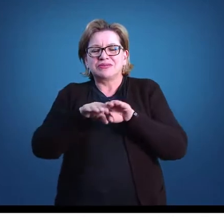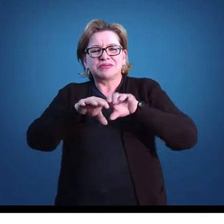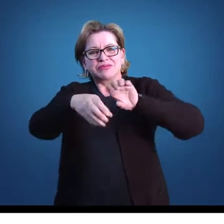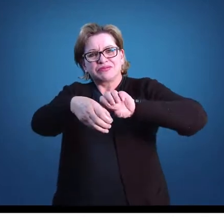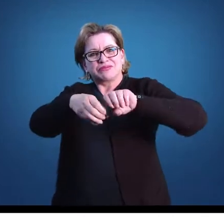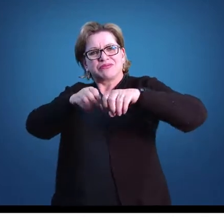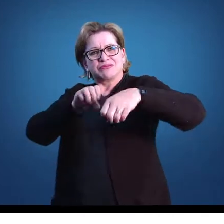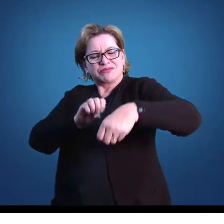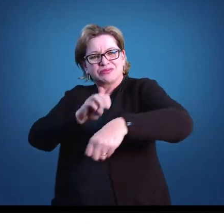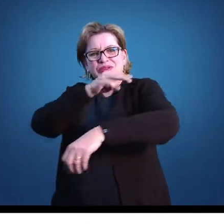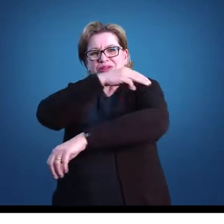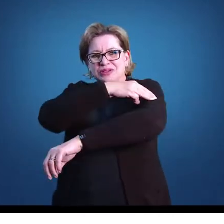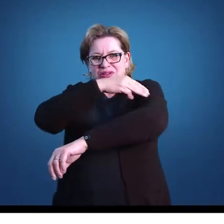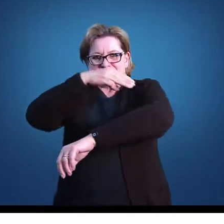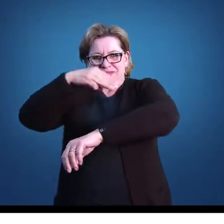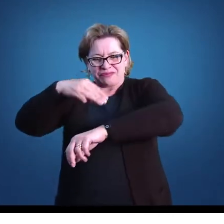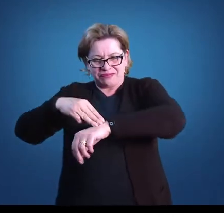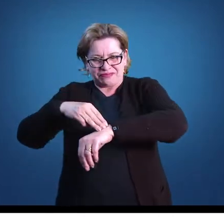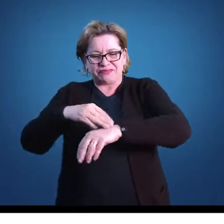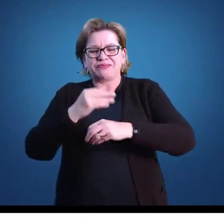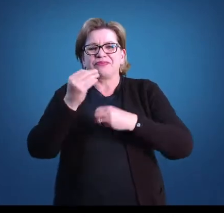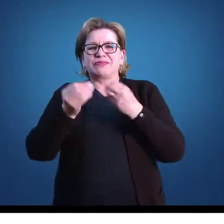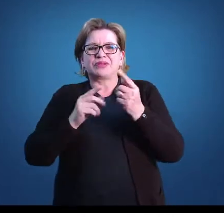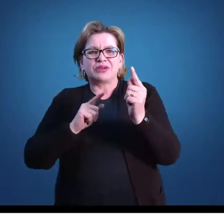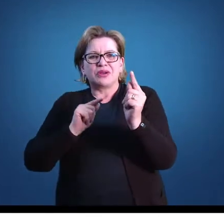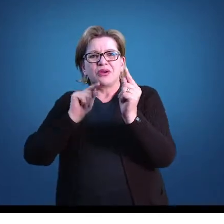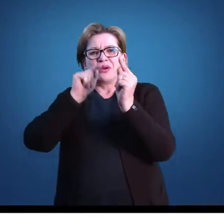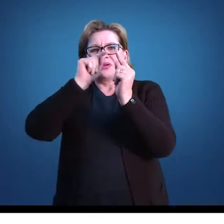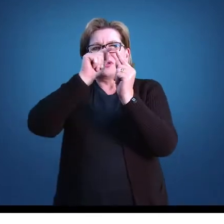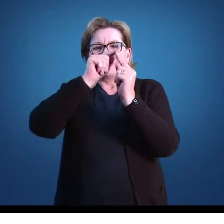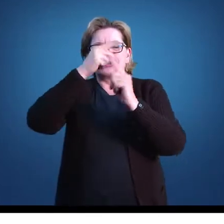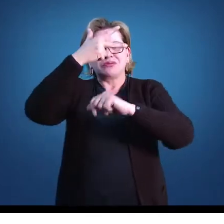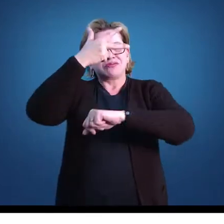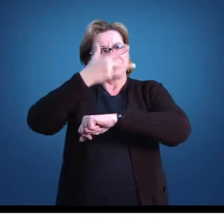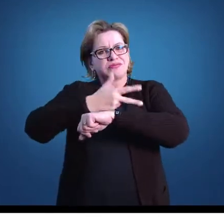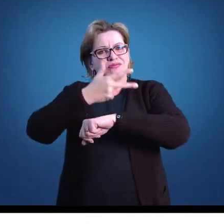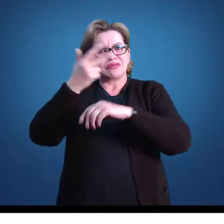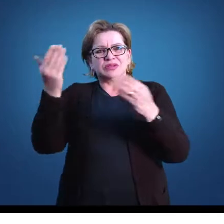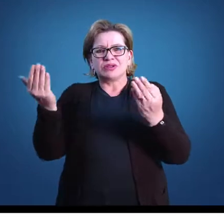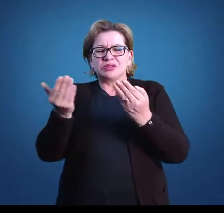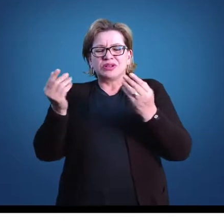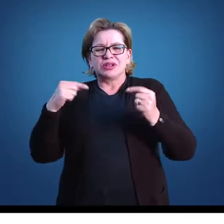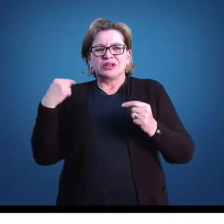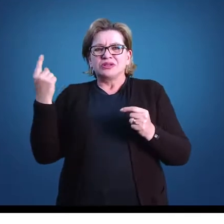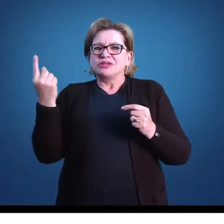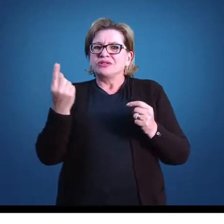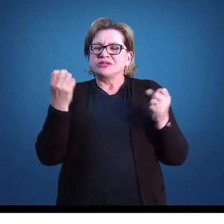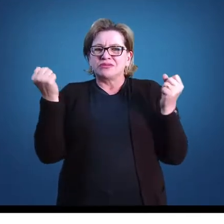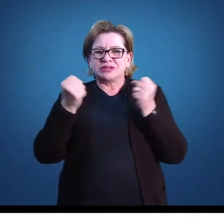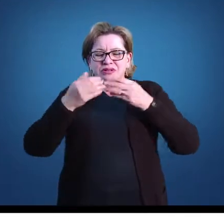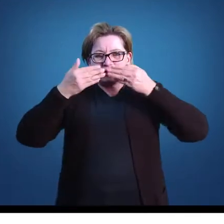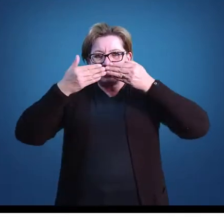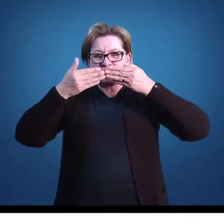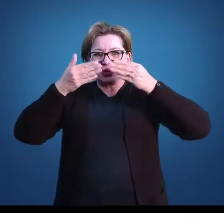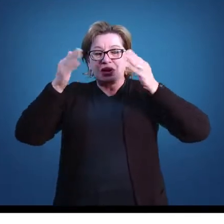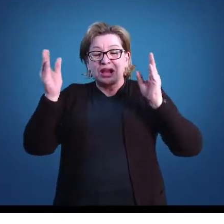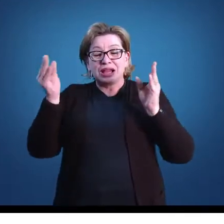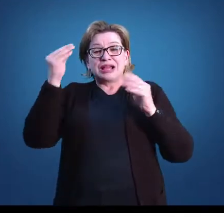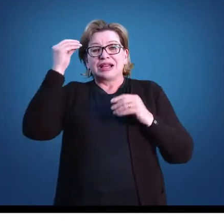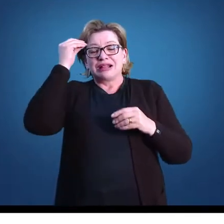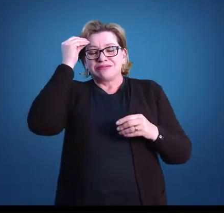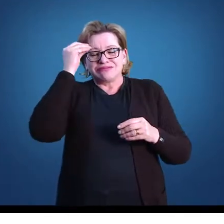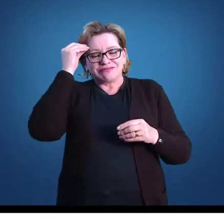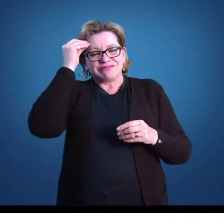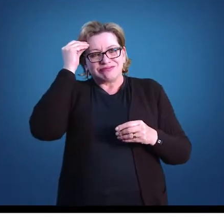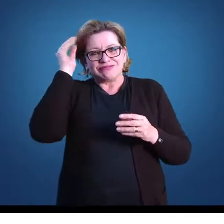Docentes, que é o antigo magistério. O objetivo dessa videoaula é que nós possamos ampliar as nossas reflexões